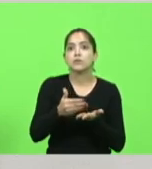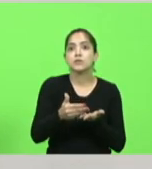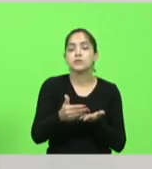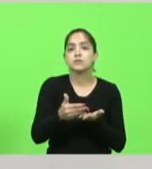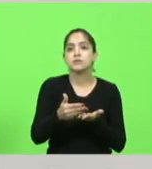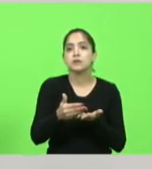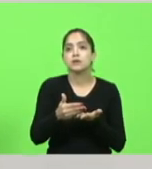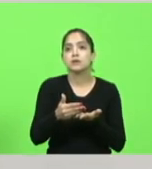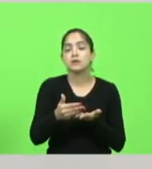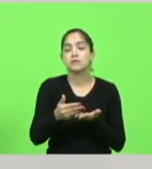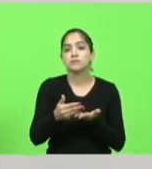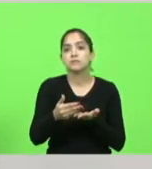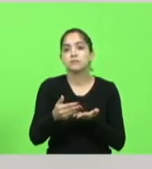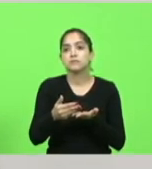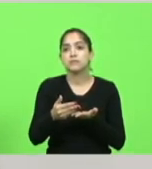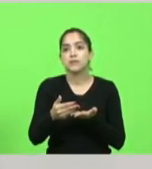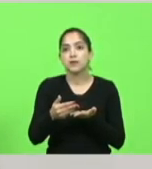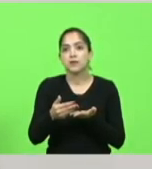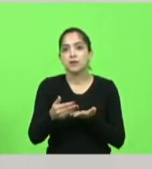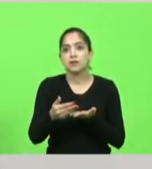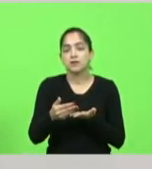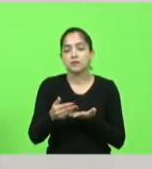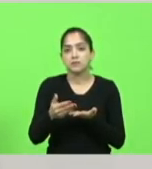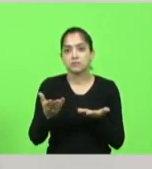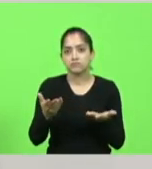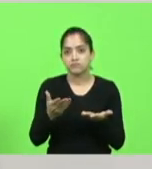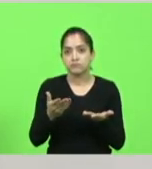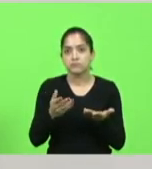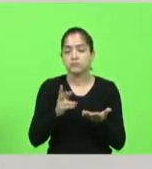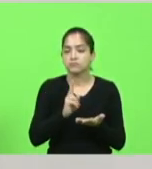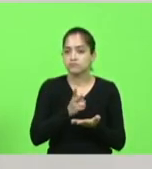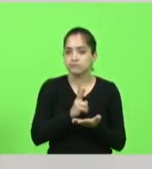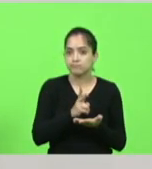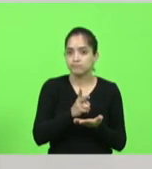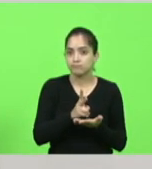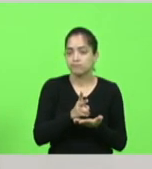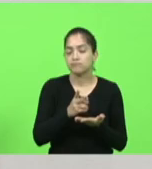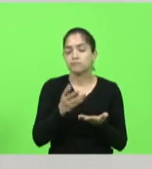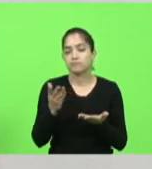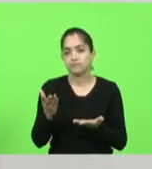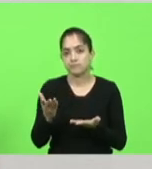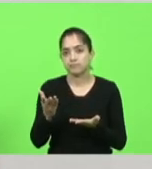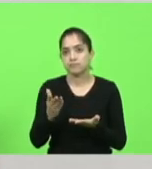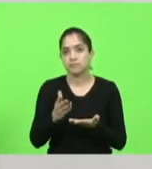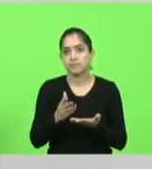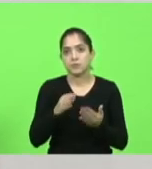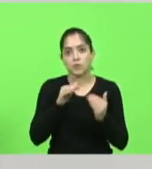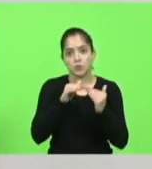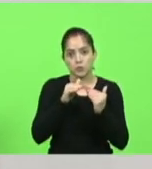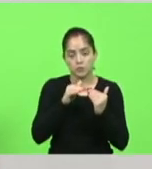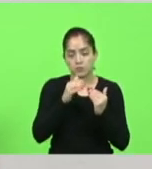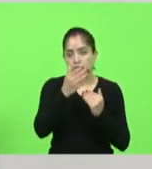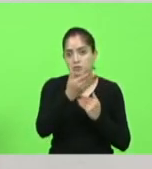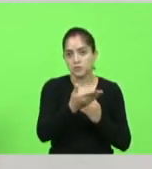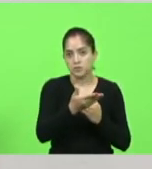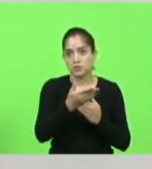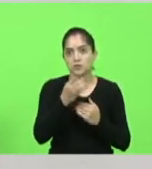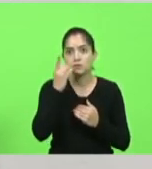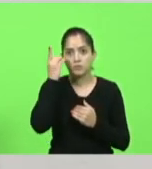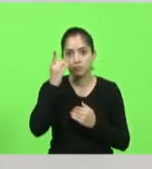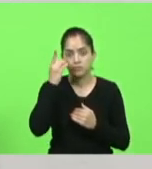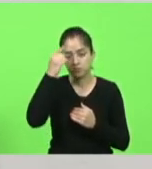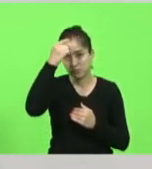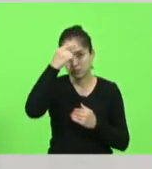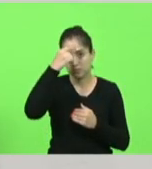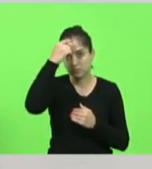na mesma direção da manifestação do deputado Maurício.